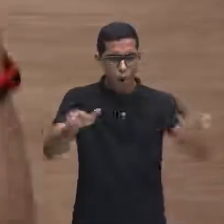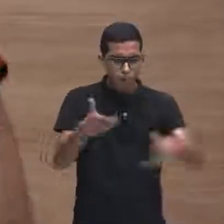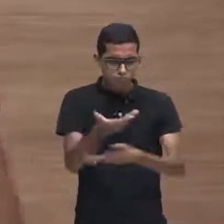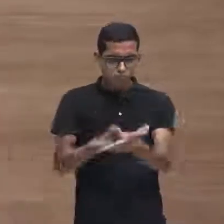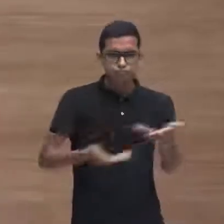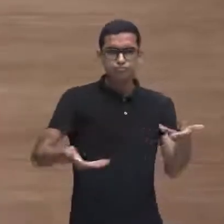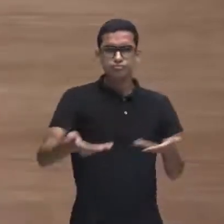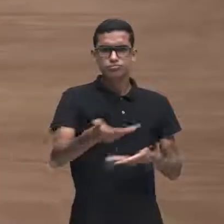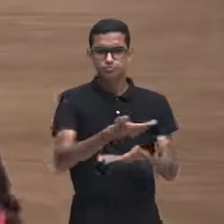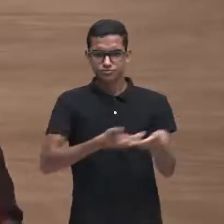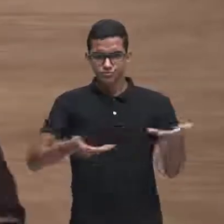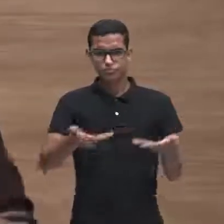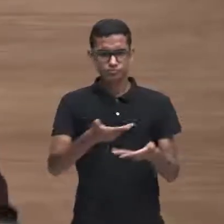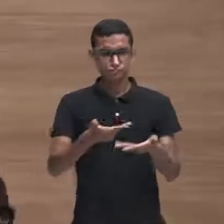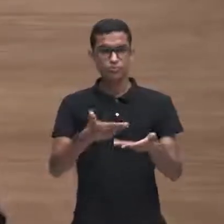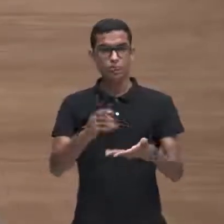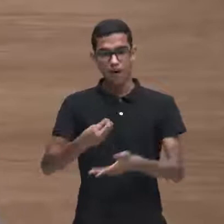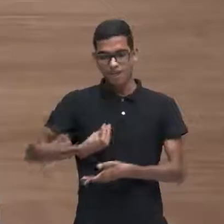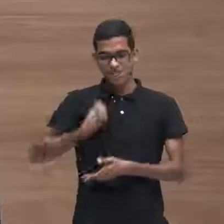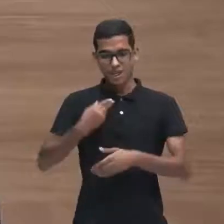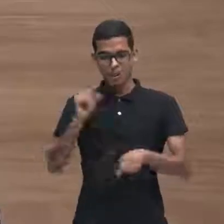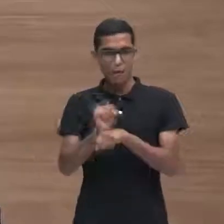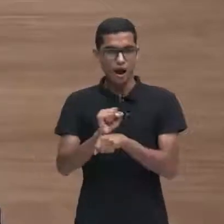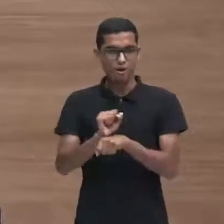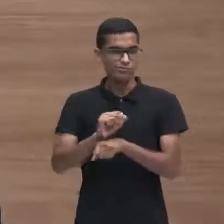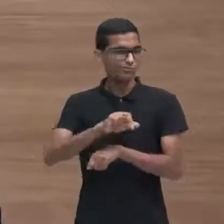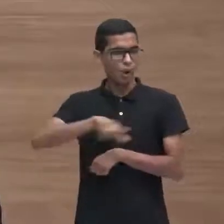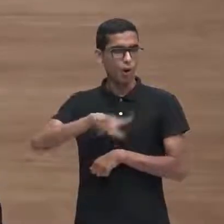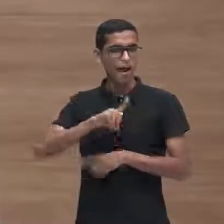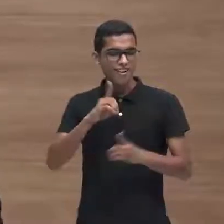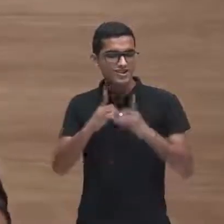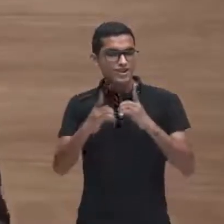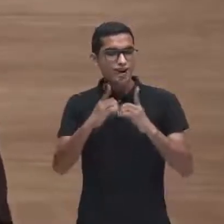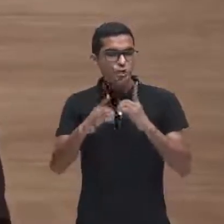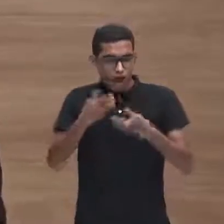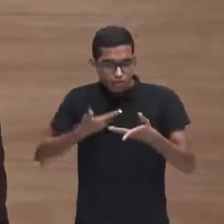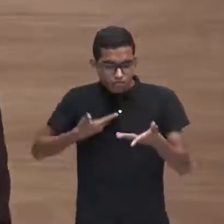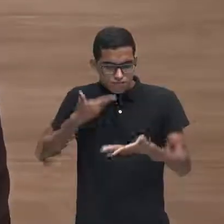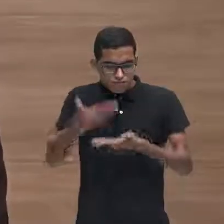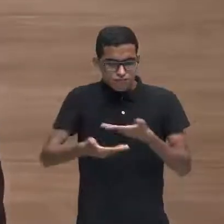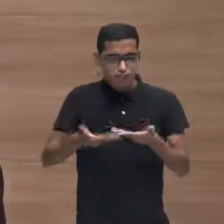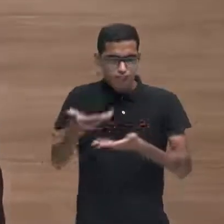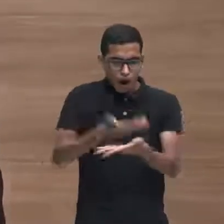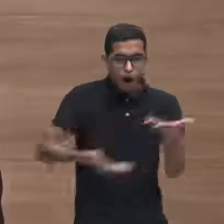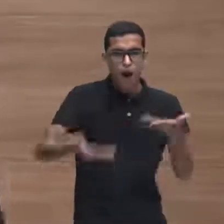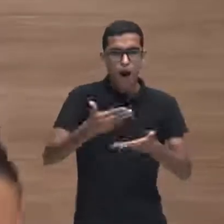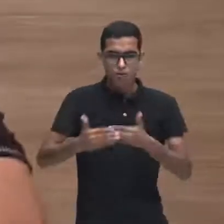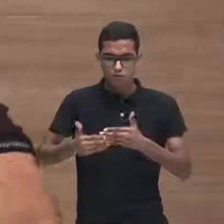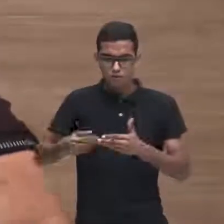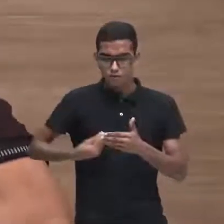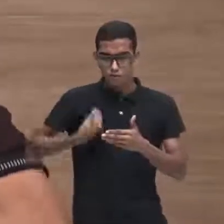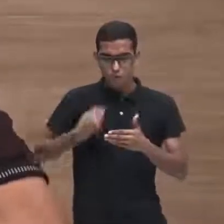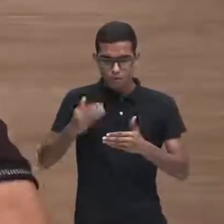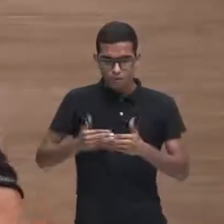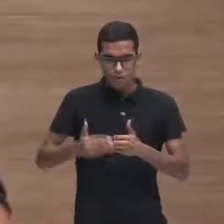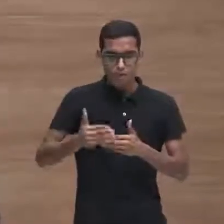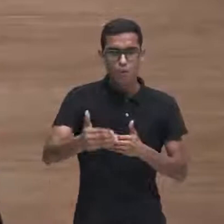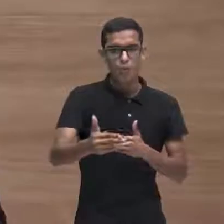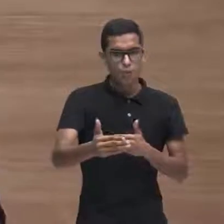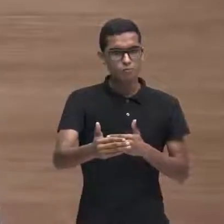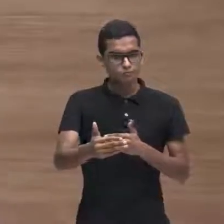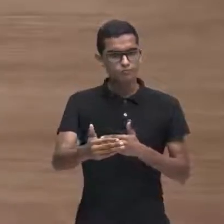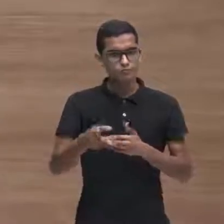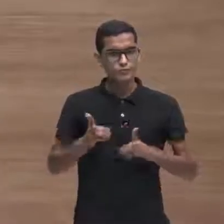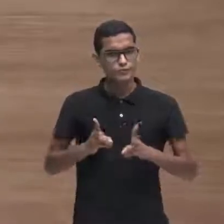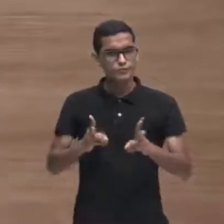é algo estanque vida é dinâmica então viva a sua adolescência vão existir